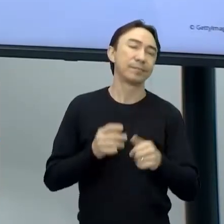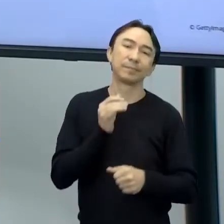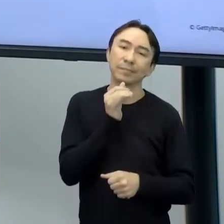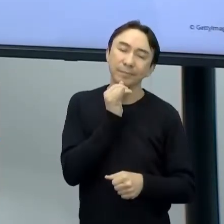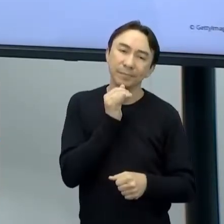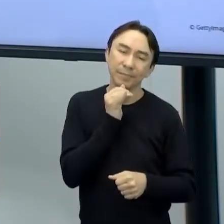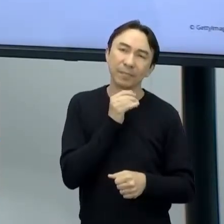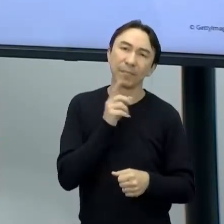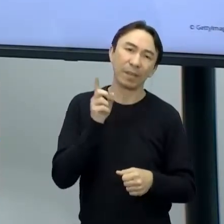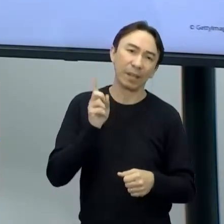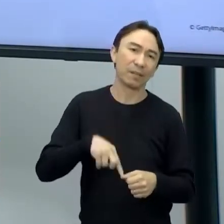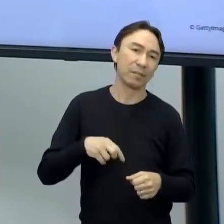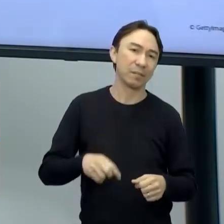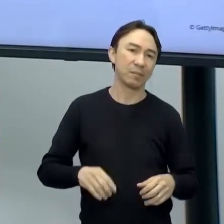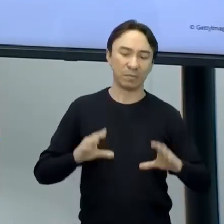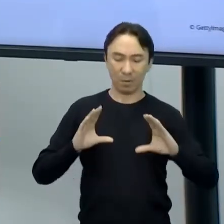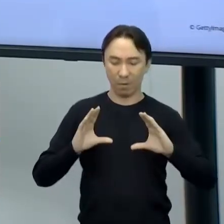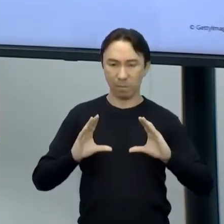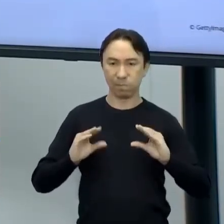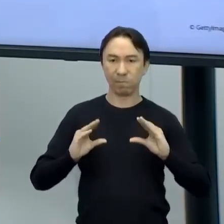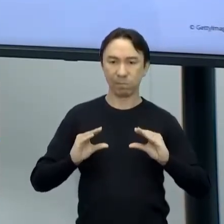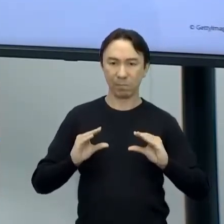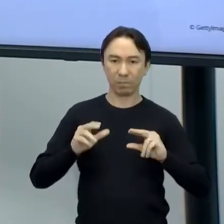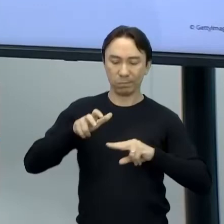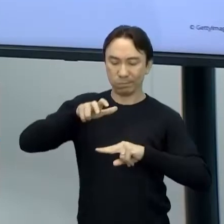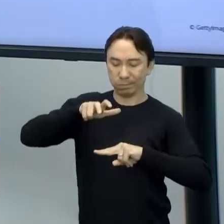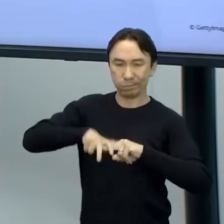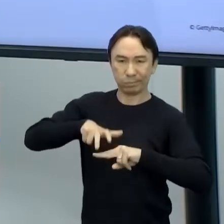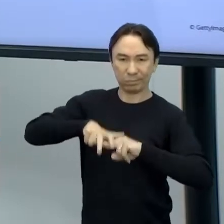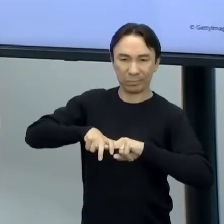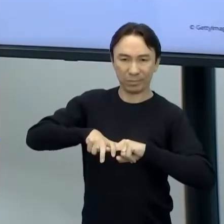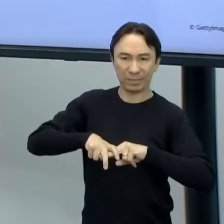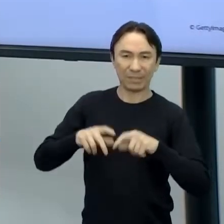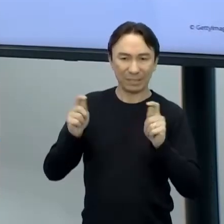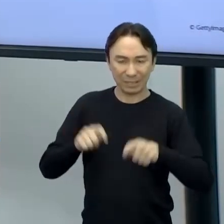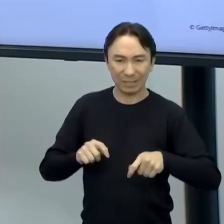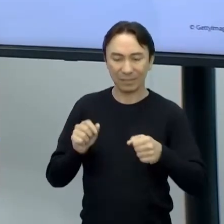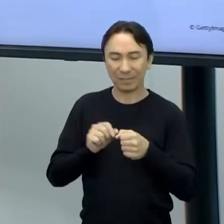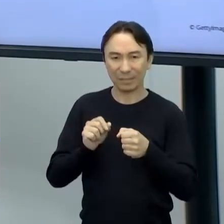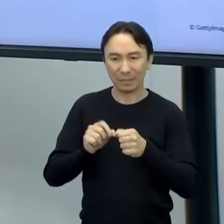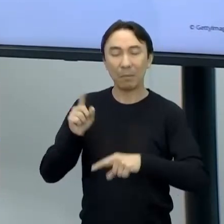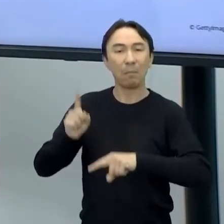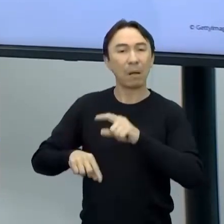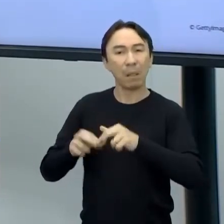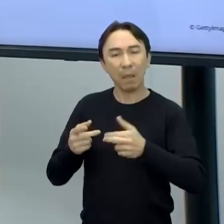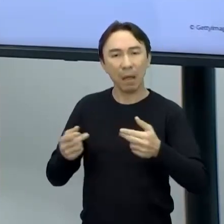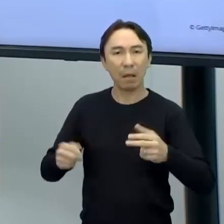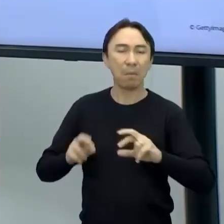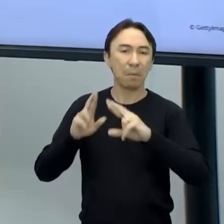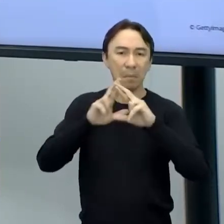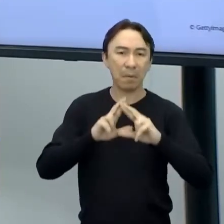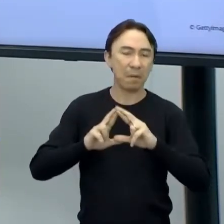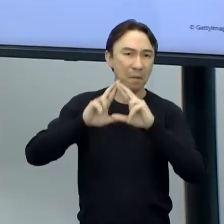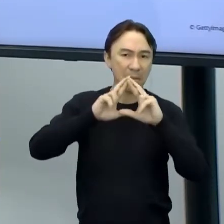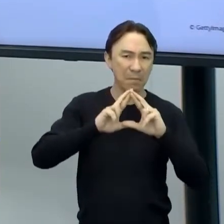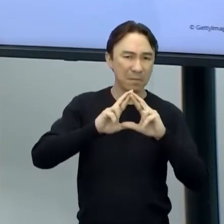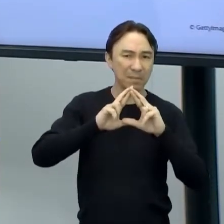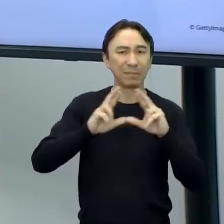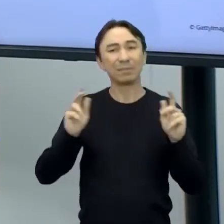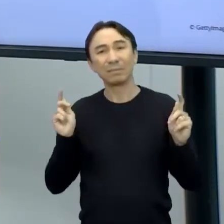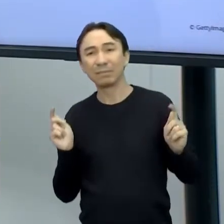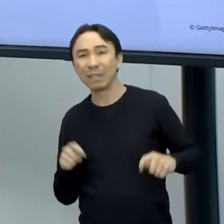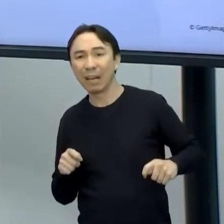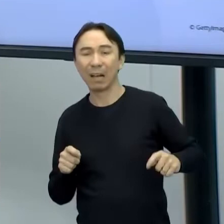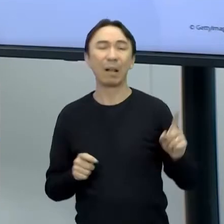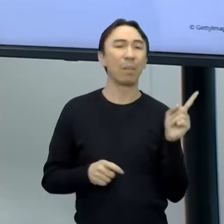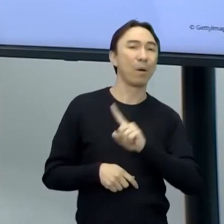poltrona... Será que eu consigo, com materiais recicláveis, desenvolver uma poltrona? Será